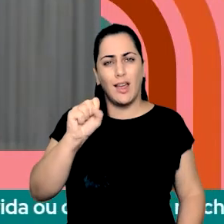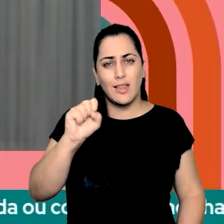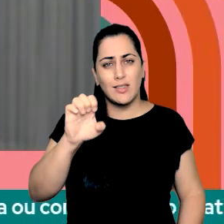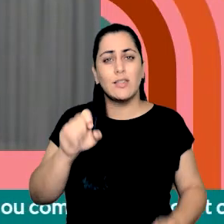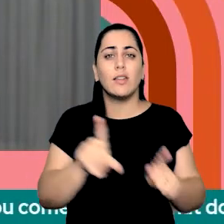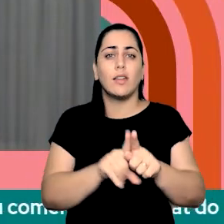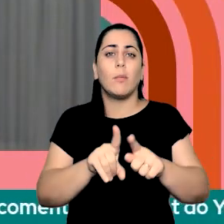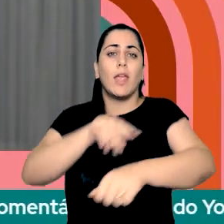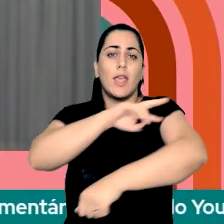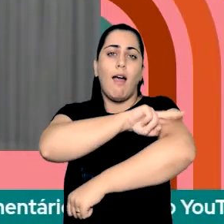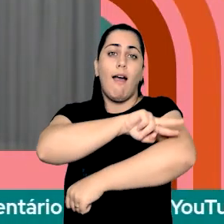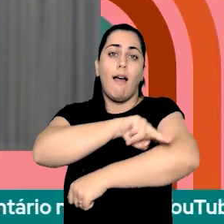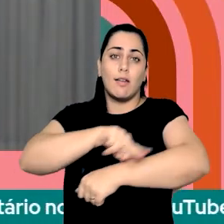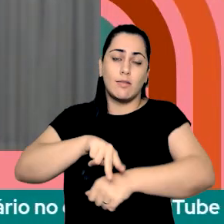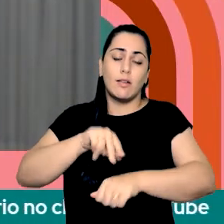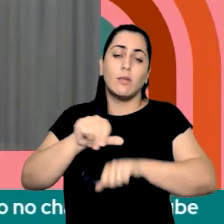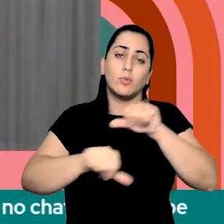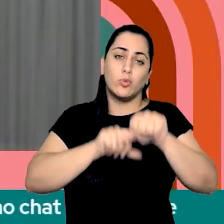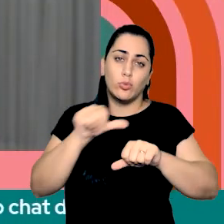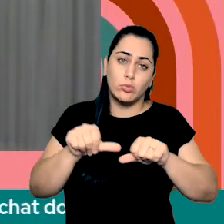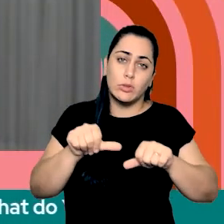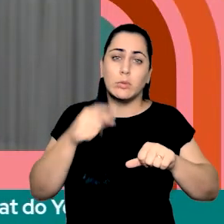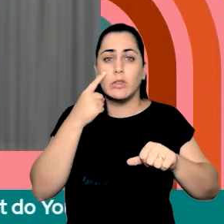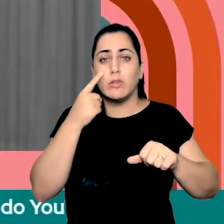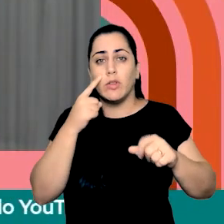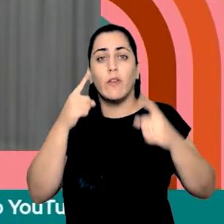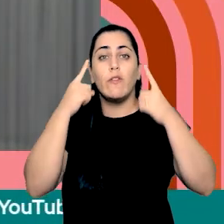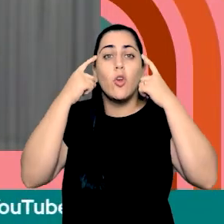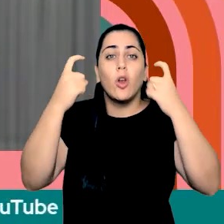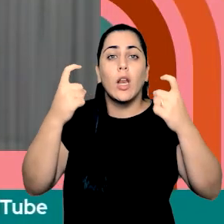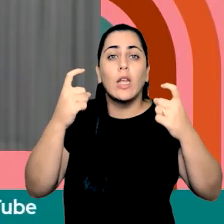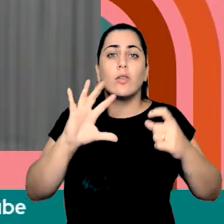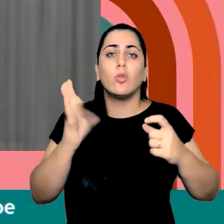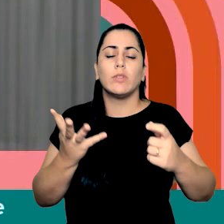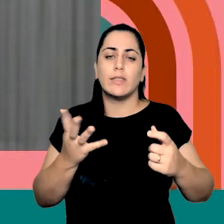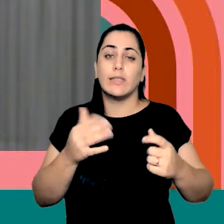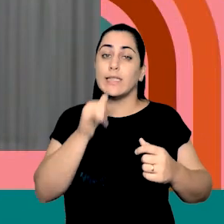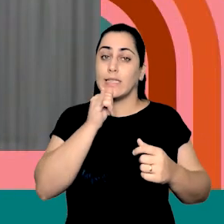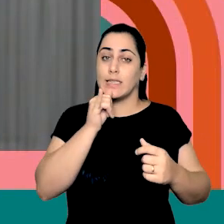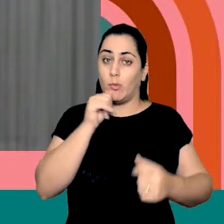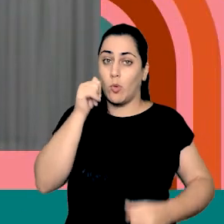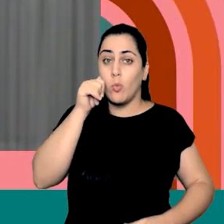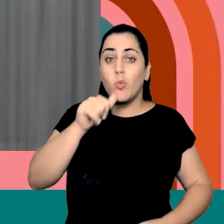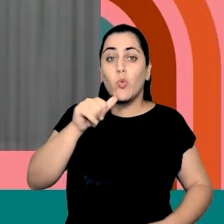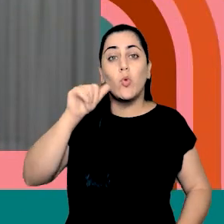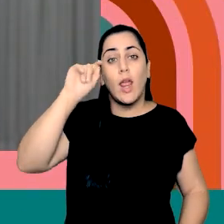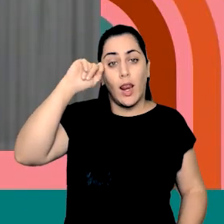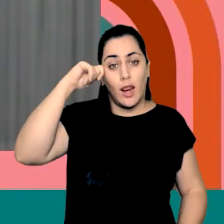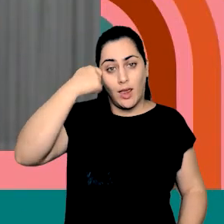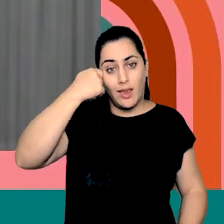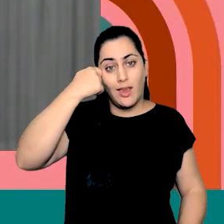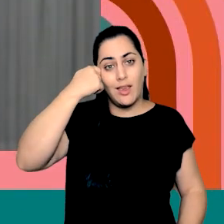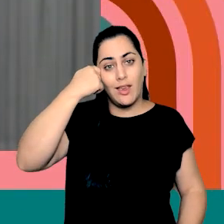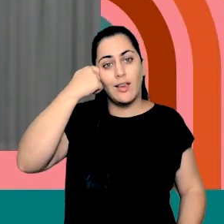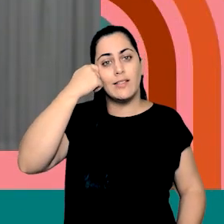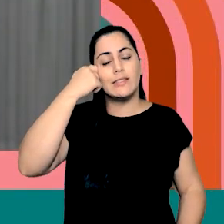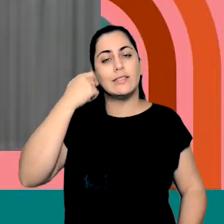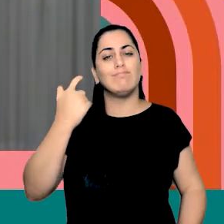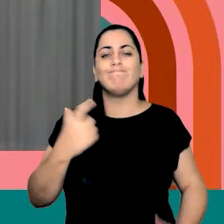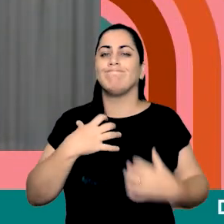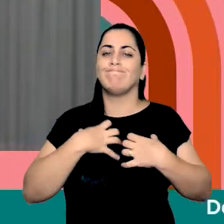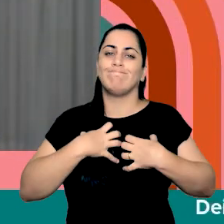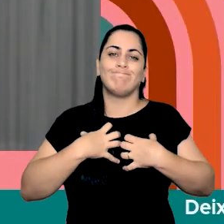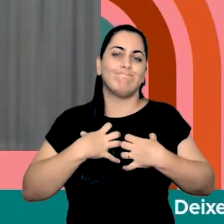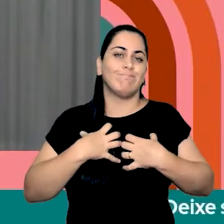mudam a intensidade da violência que cada mulher sócia. Então, a mulher negra, nós temos hoje aqui, é muito, é uma